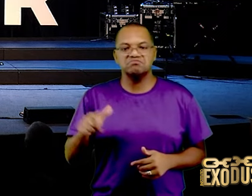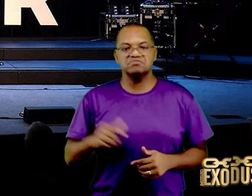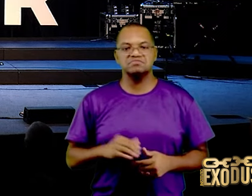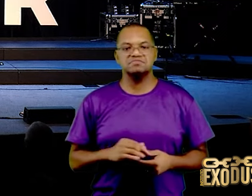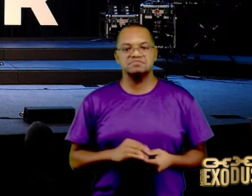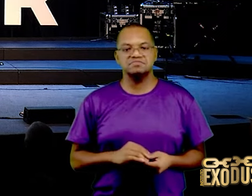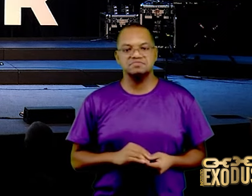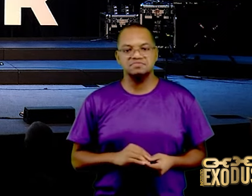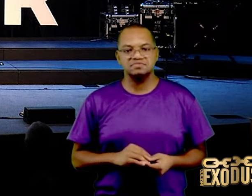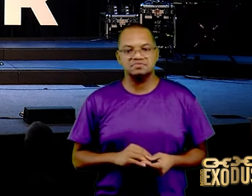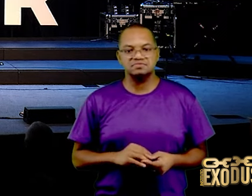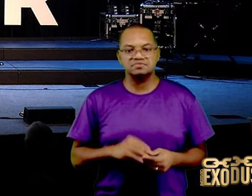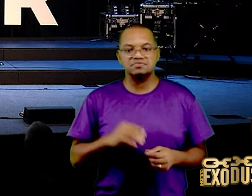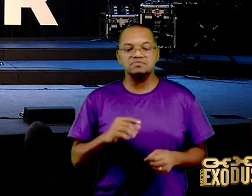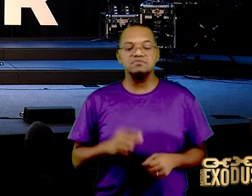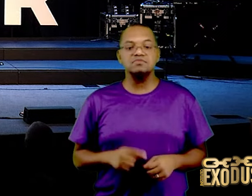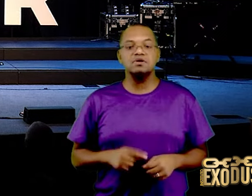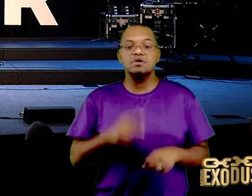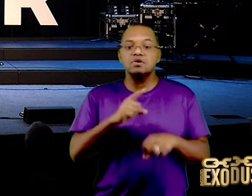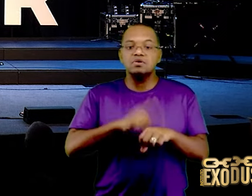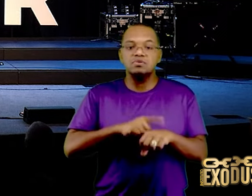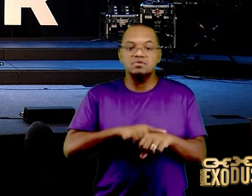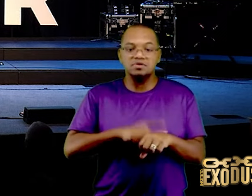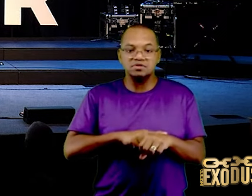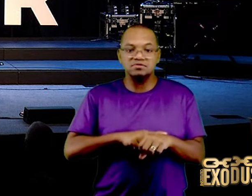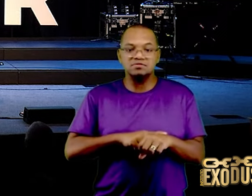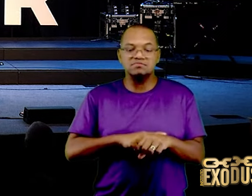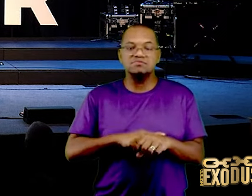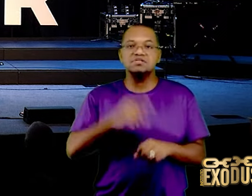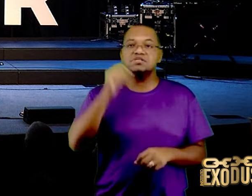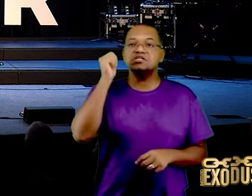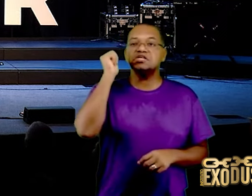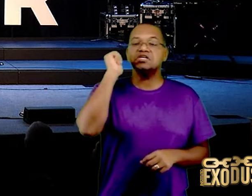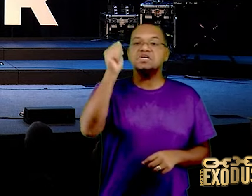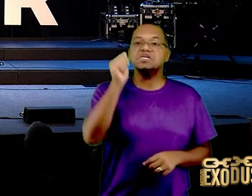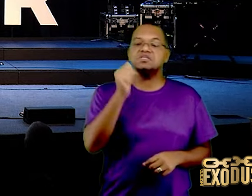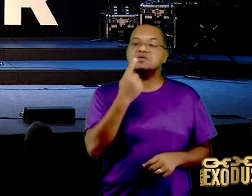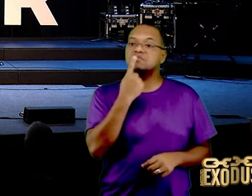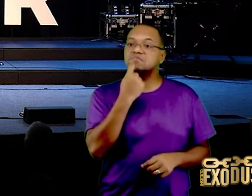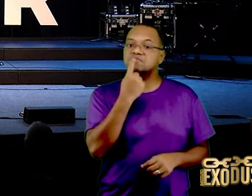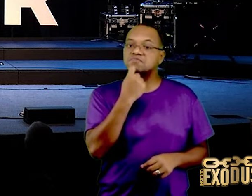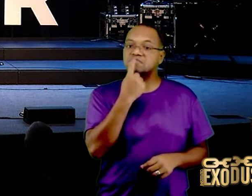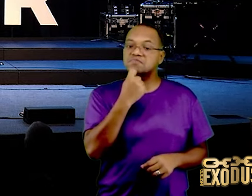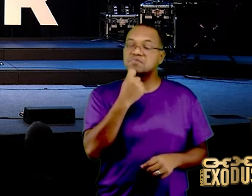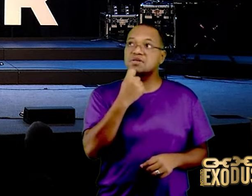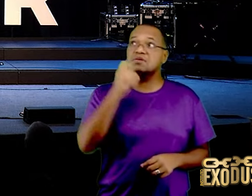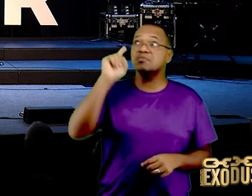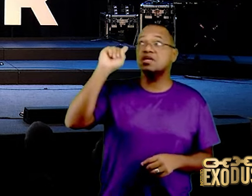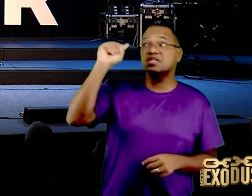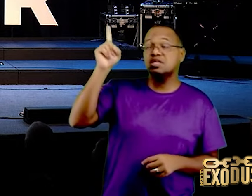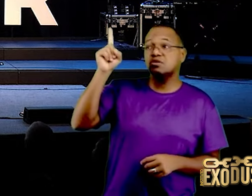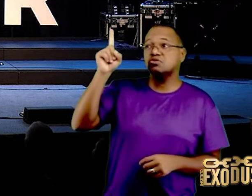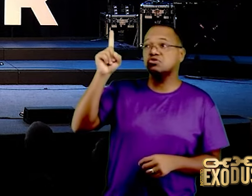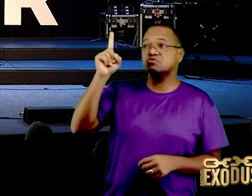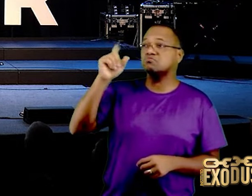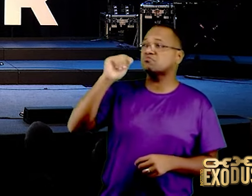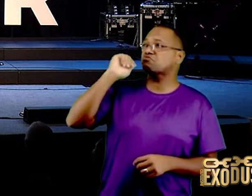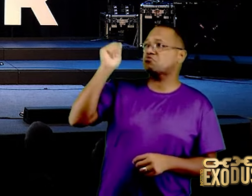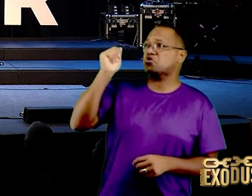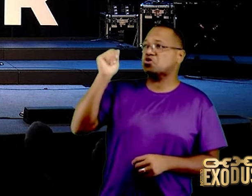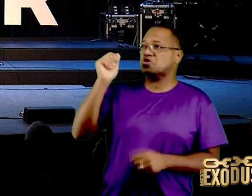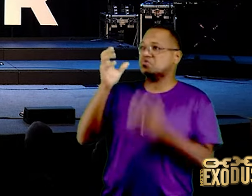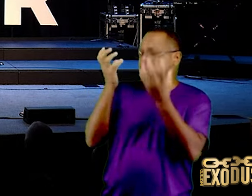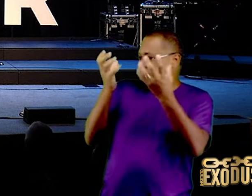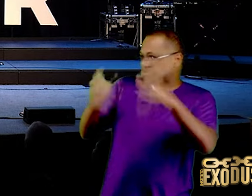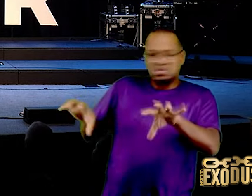quando você dá um cartão vermelho para Deus, Deus fala, então eu vou, Jesus falou assim, ó, eu te